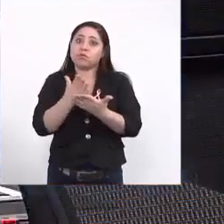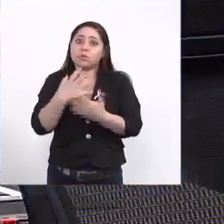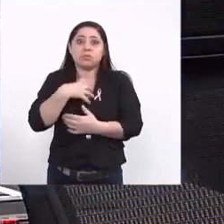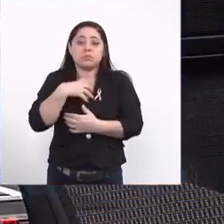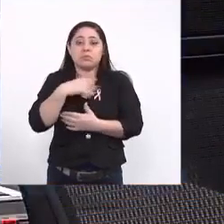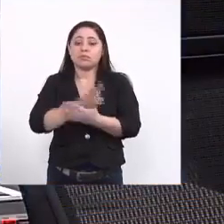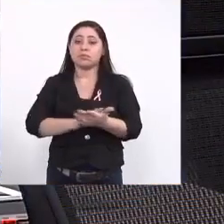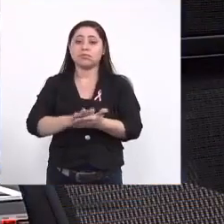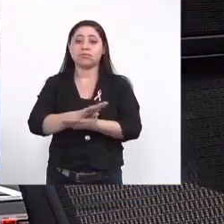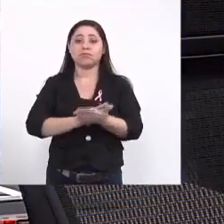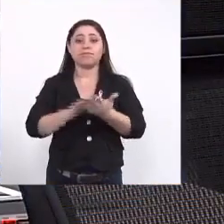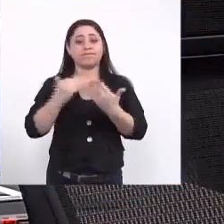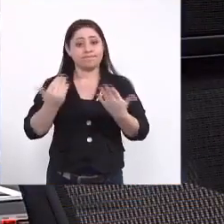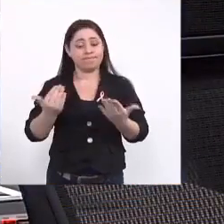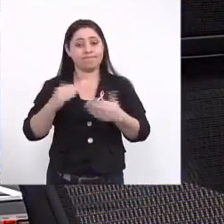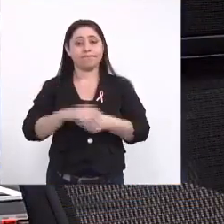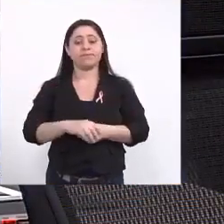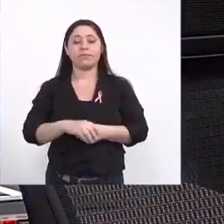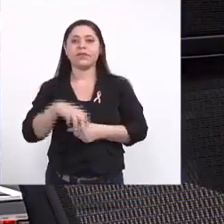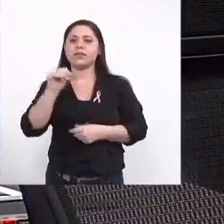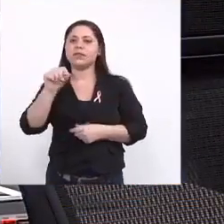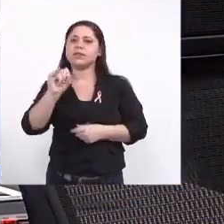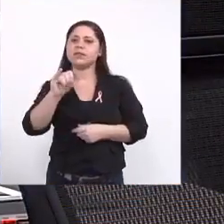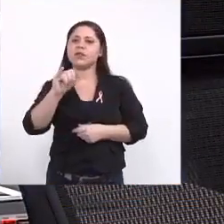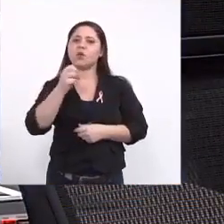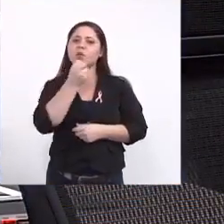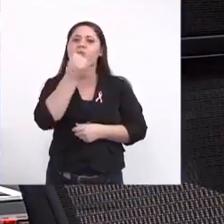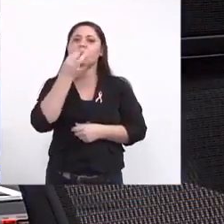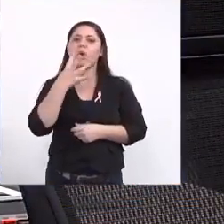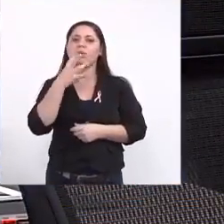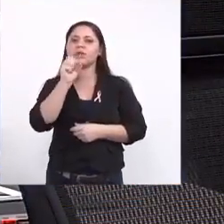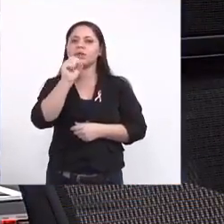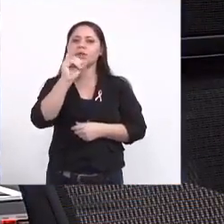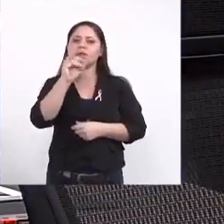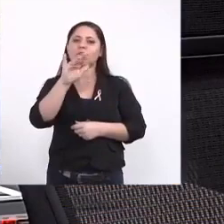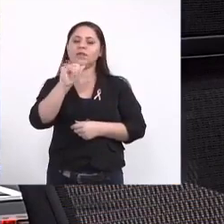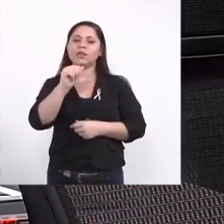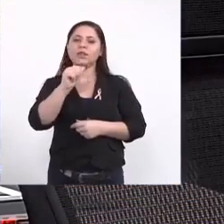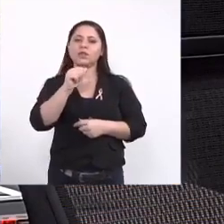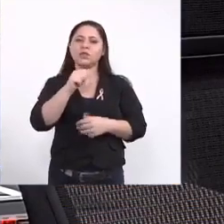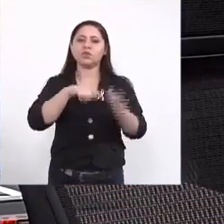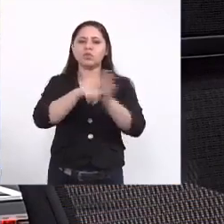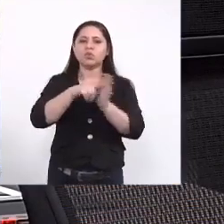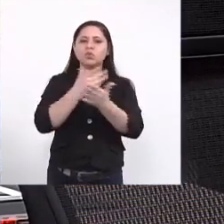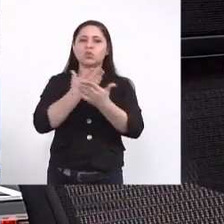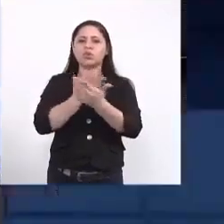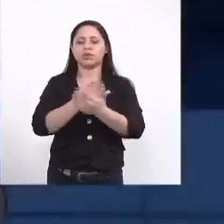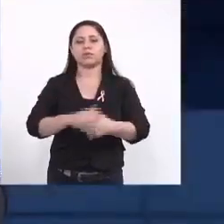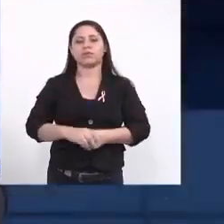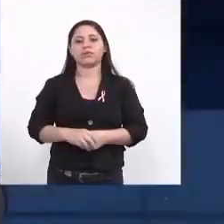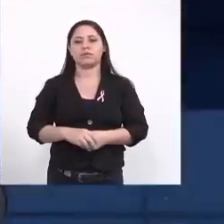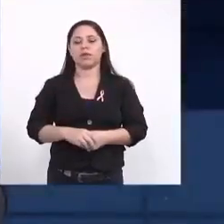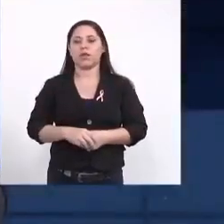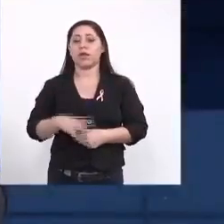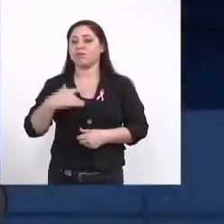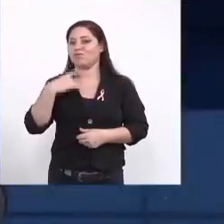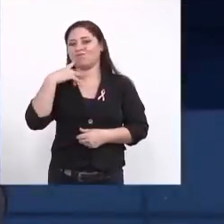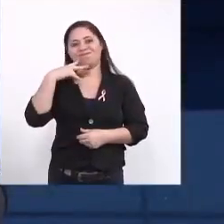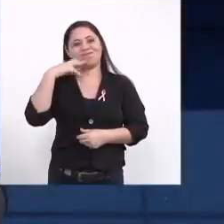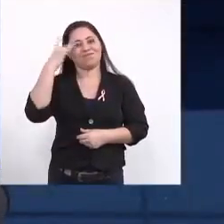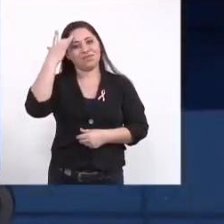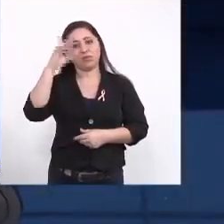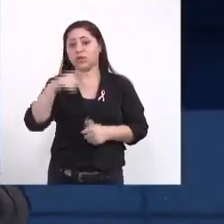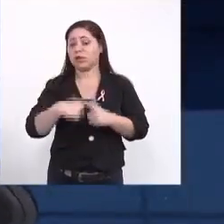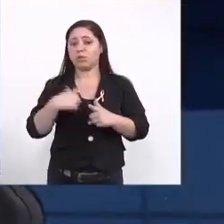assintomático e se esse número está sendo estudado da sífilis para sífilis eu não tenho resultado para te dar aqui